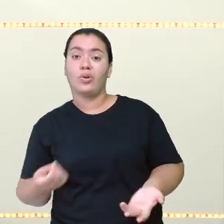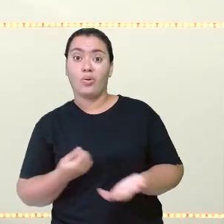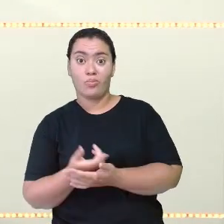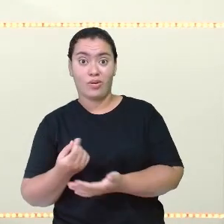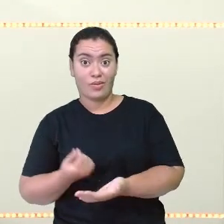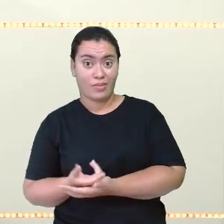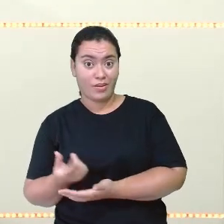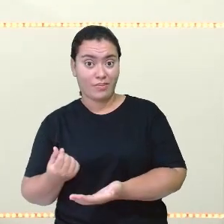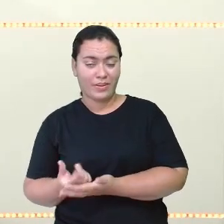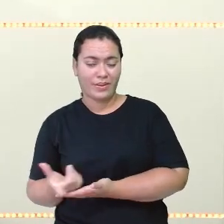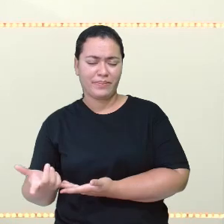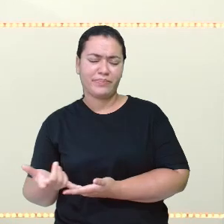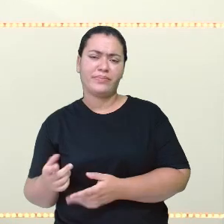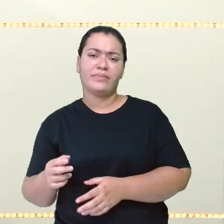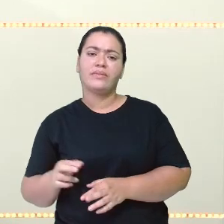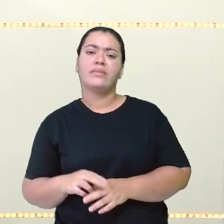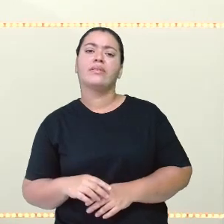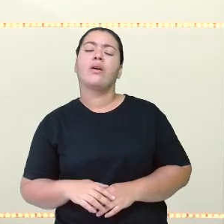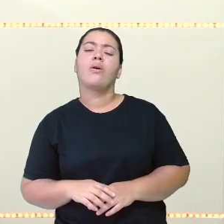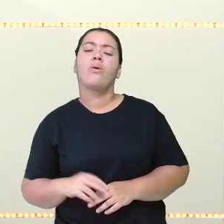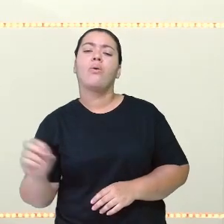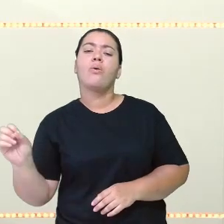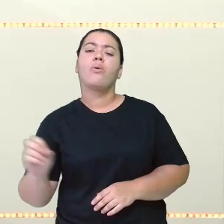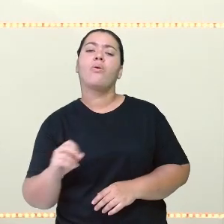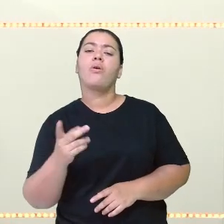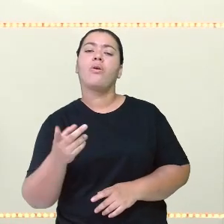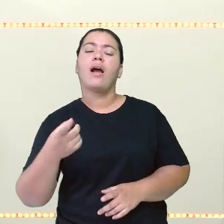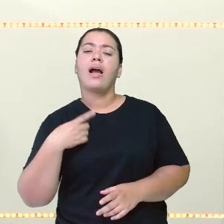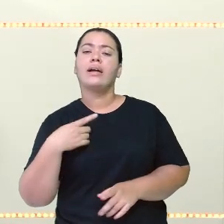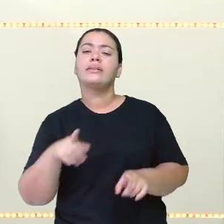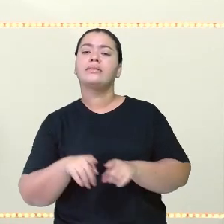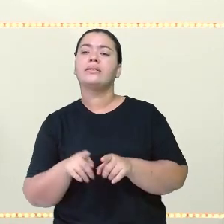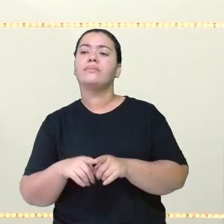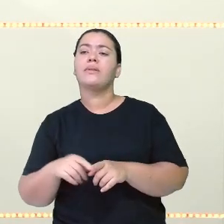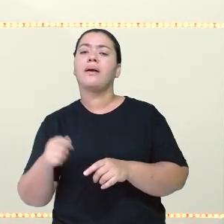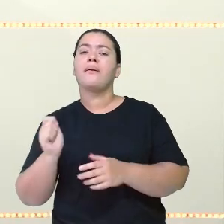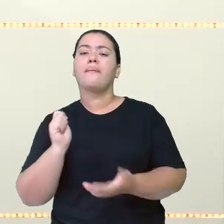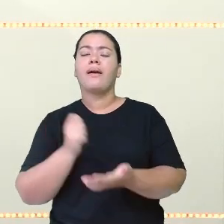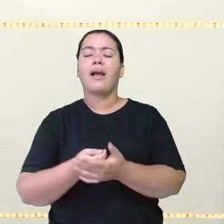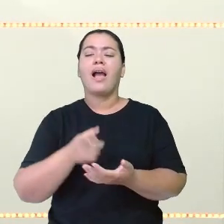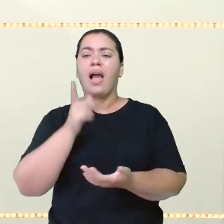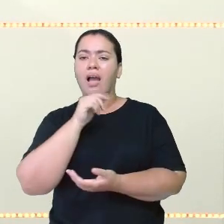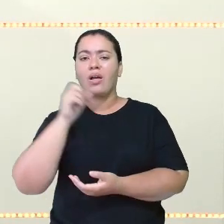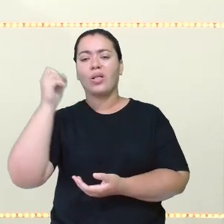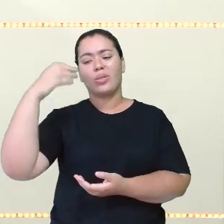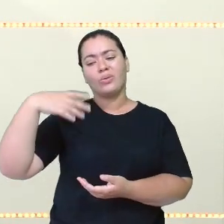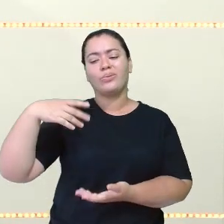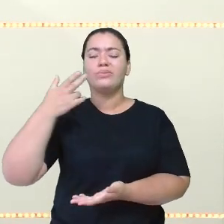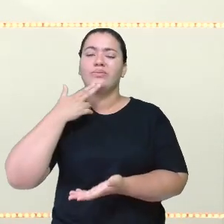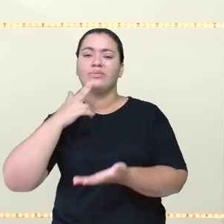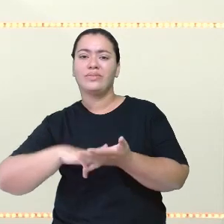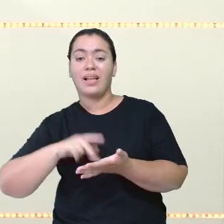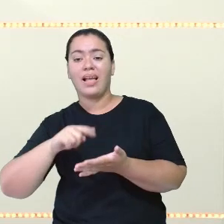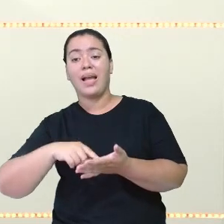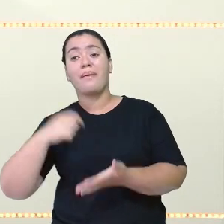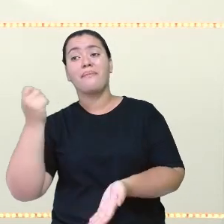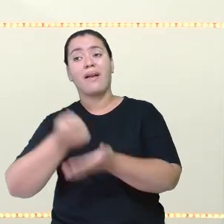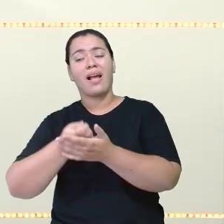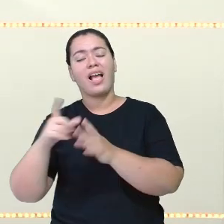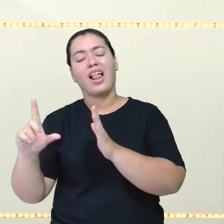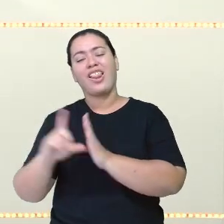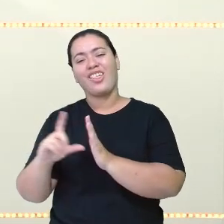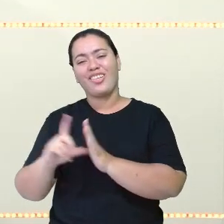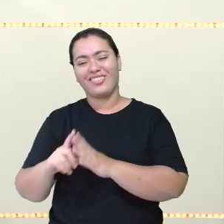compramos bastante e o Correio entrega, ouçam as cobranças. E aí eu já fico assim, ah, meu Deus, chegou mais uma carta de cobrança, não